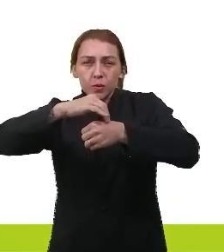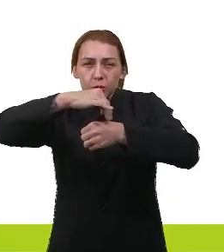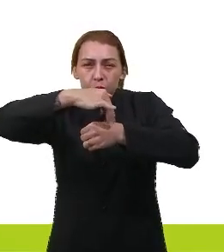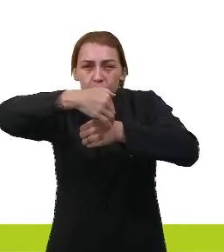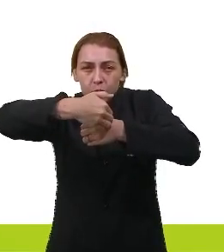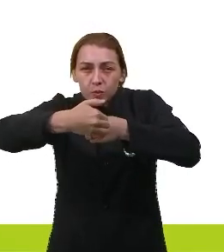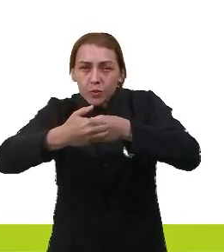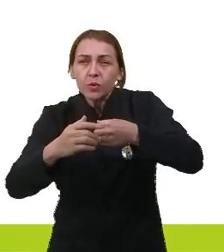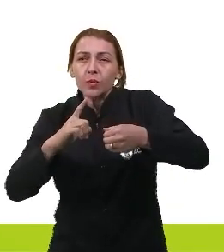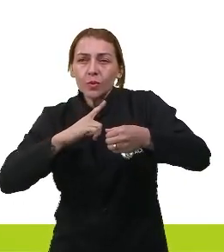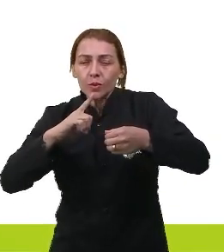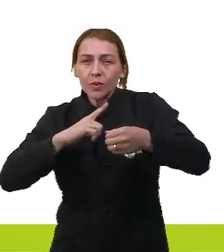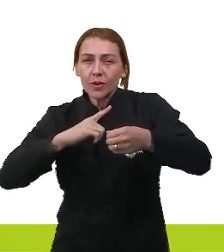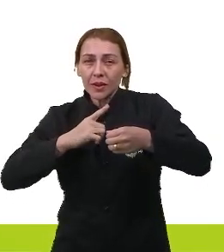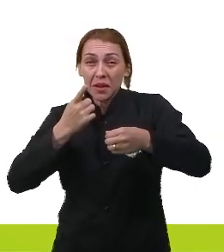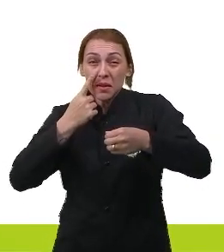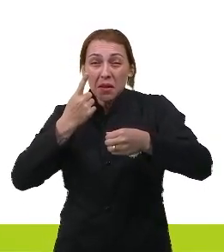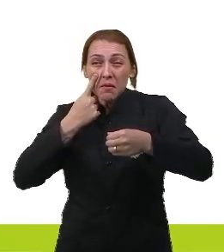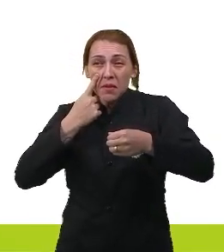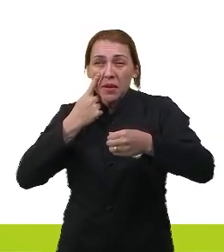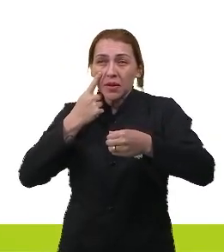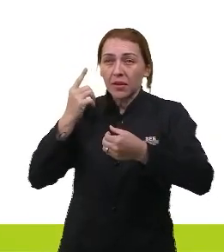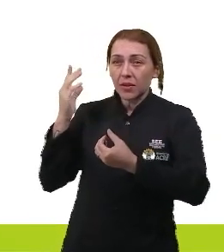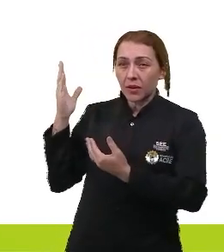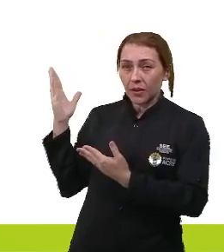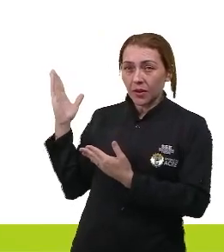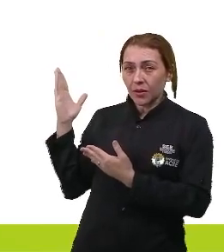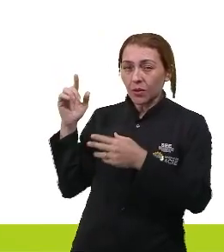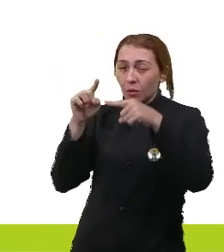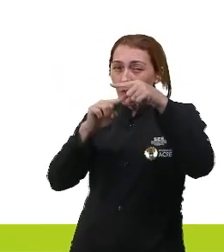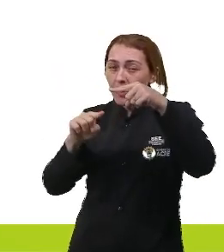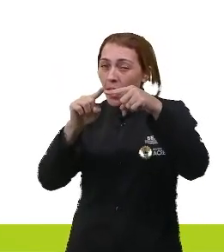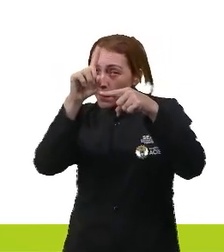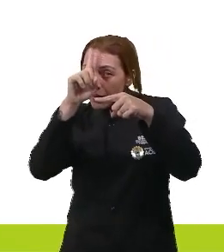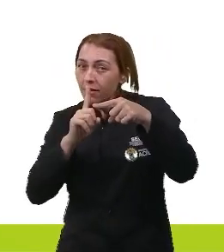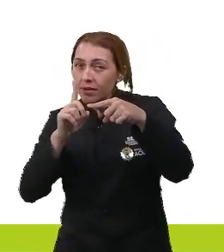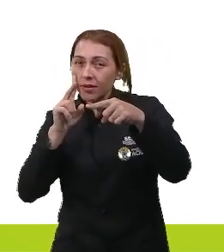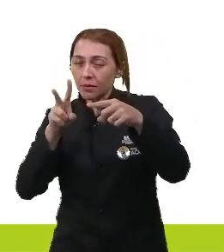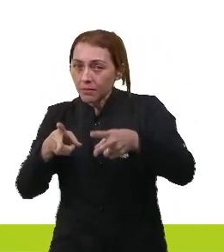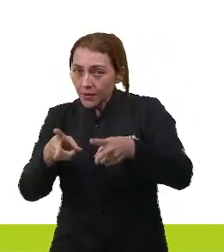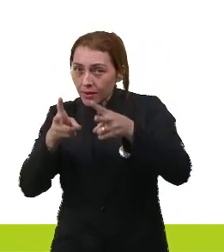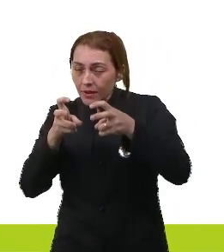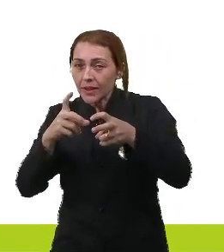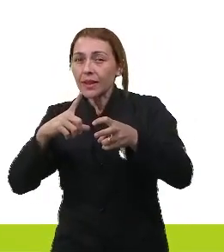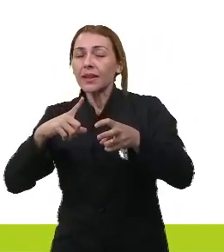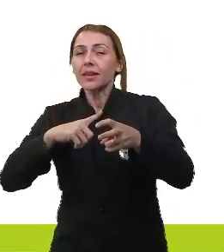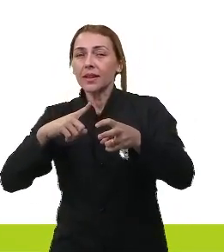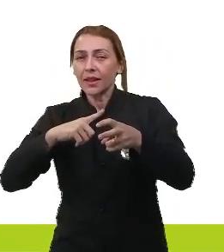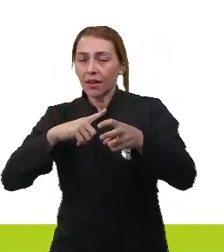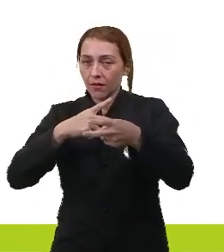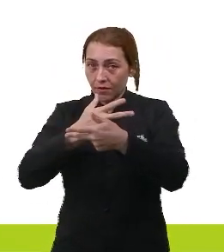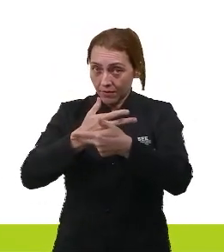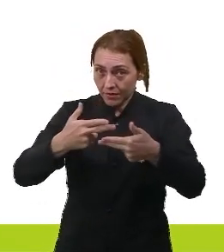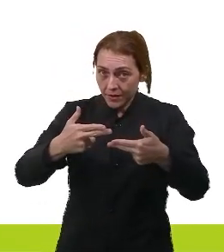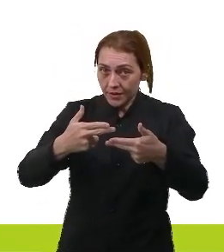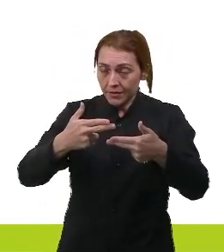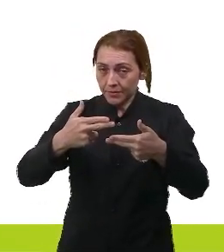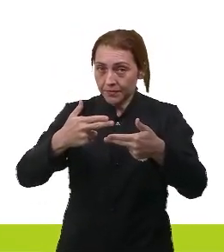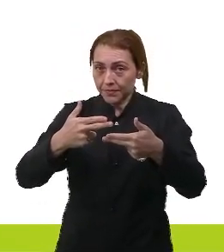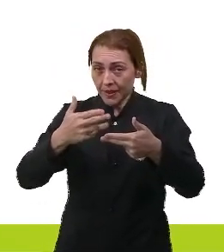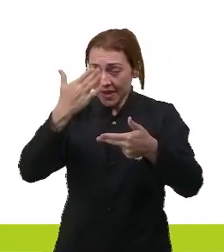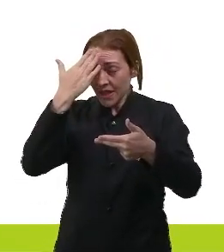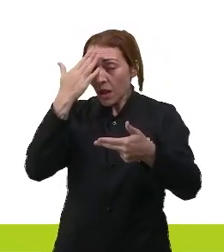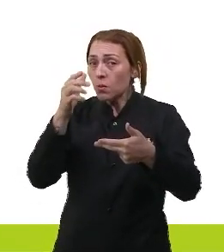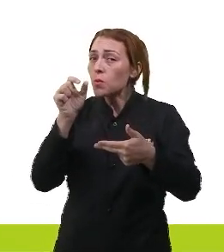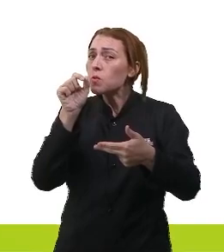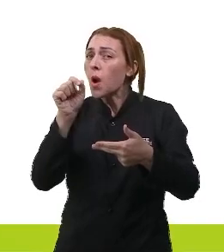tem? Bem, ó, está vendo aqui essa plaquinha, está vendo essa, está vendo essa, aqui tem outra, aqui tem outra. Você